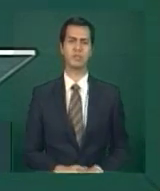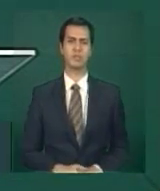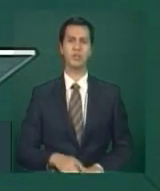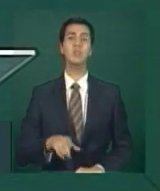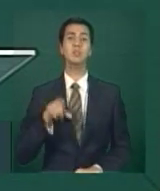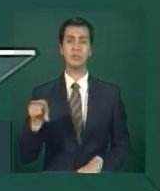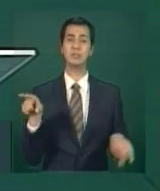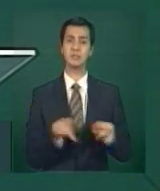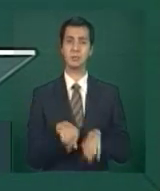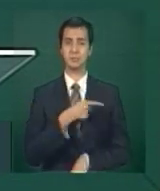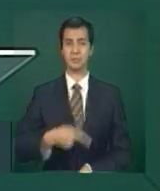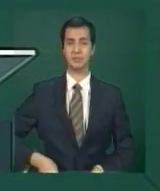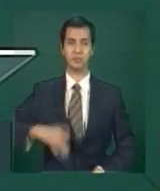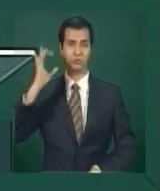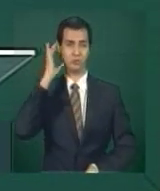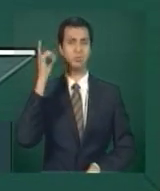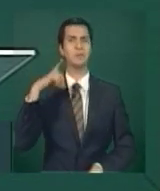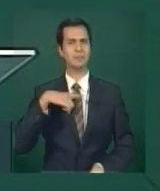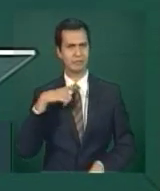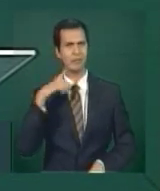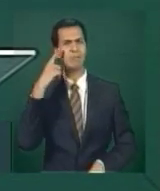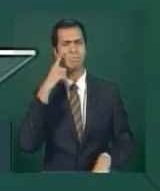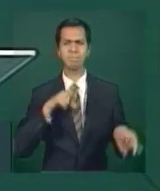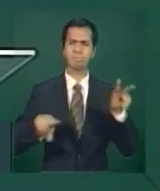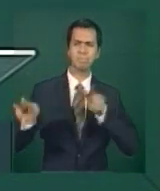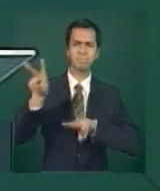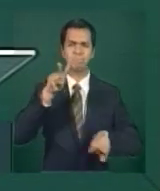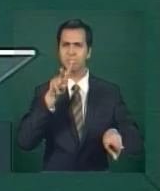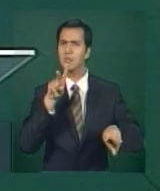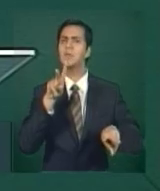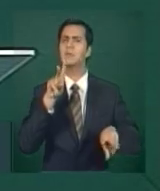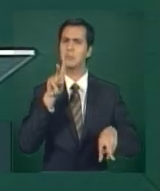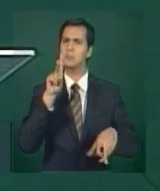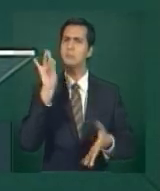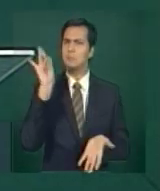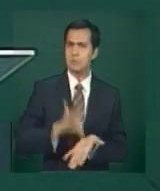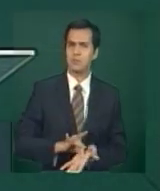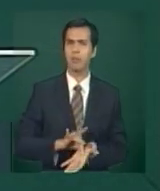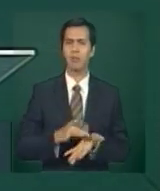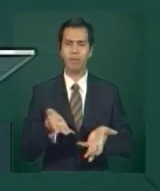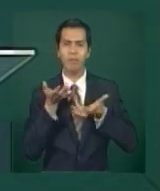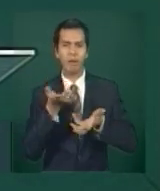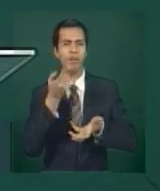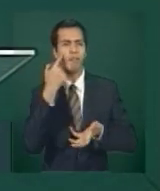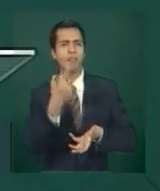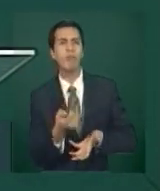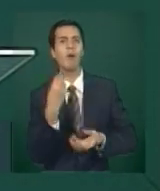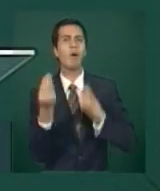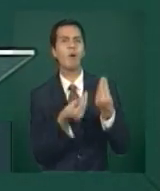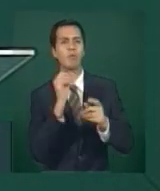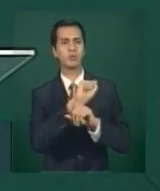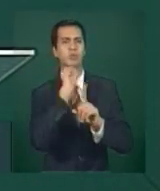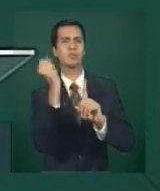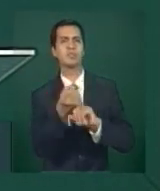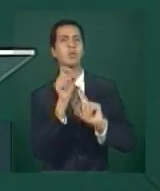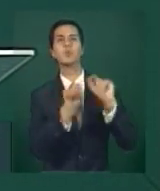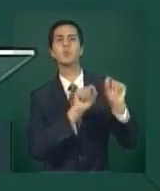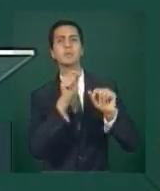na base da sociedade, as energias necessárias para que o nosso povo emerja,